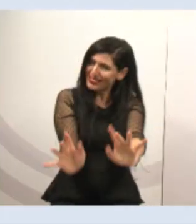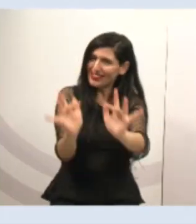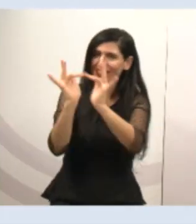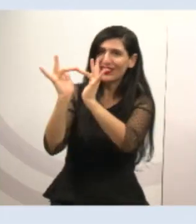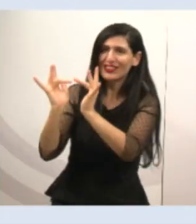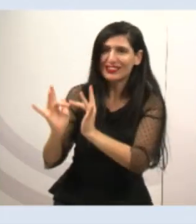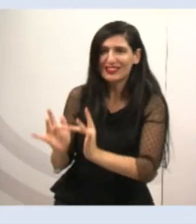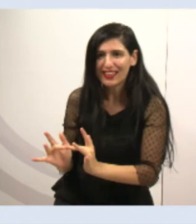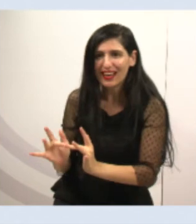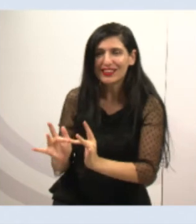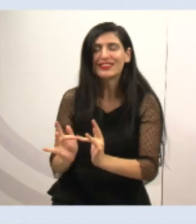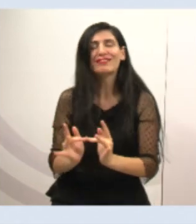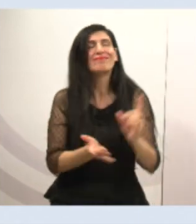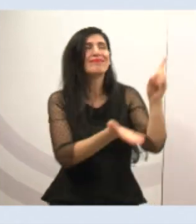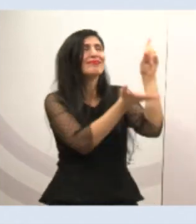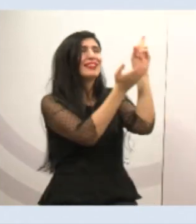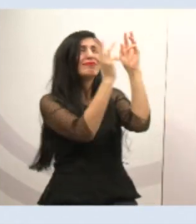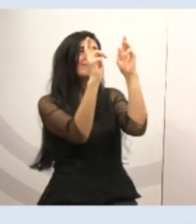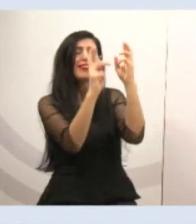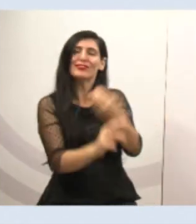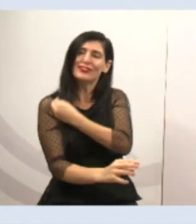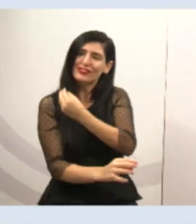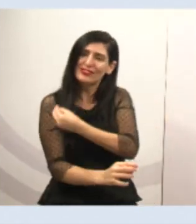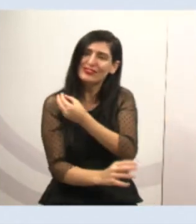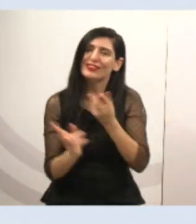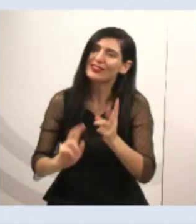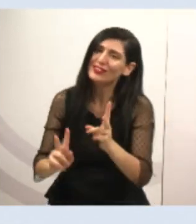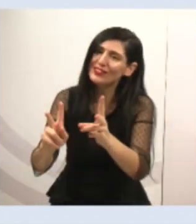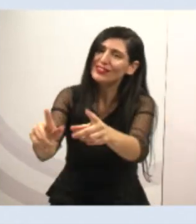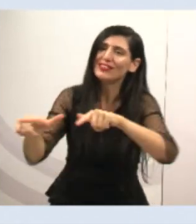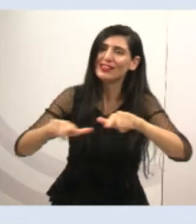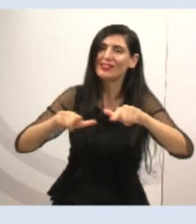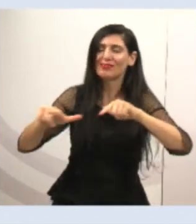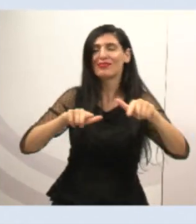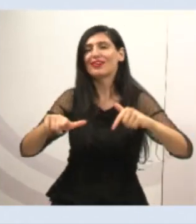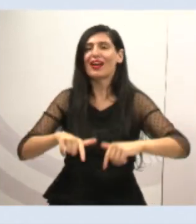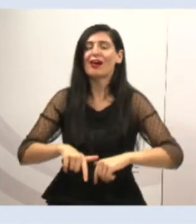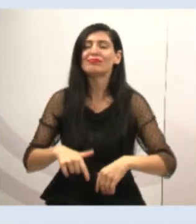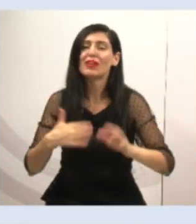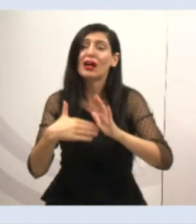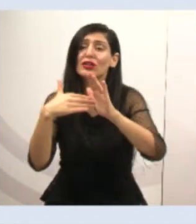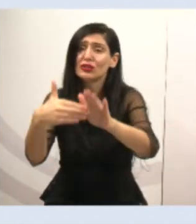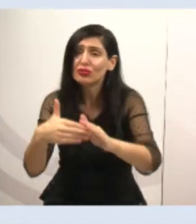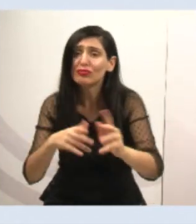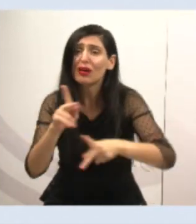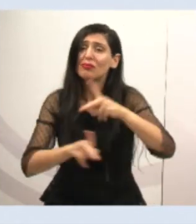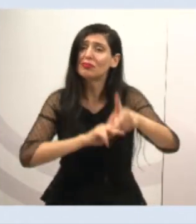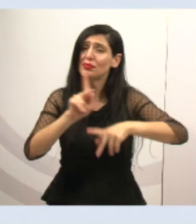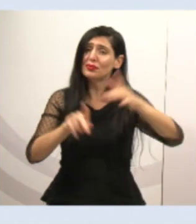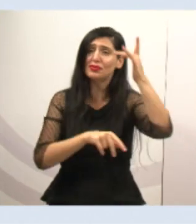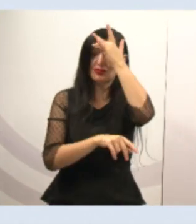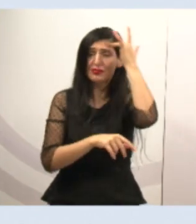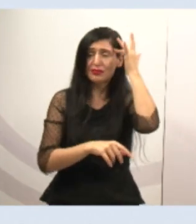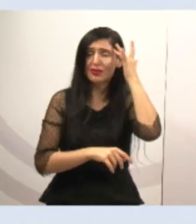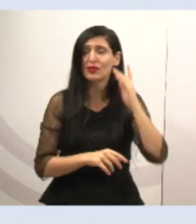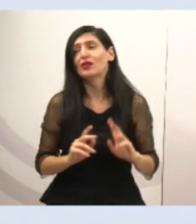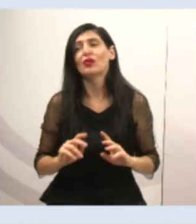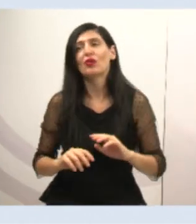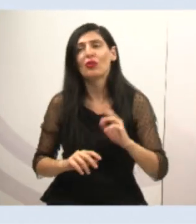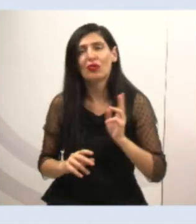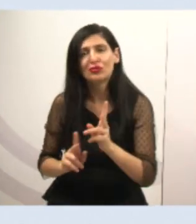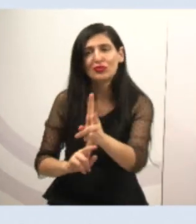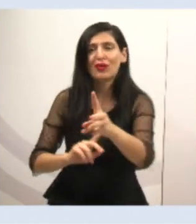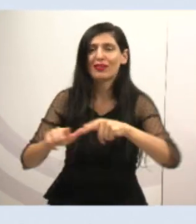Deus aqui nos permitir que a gente esteja aqui novamente para falar em nome do povo e da população, para continuar o nosso trabalho no chão,